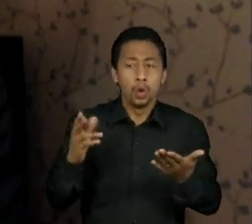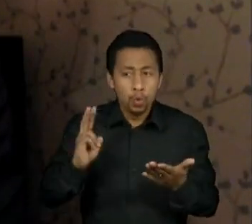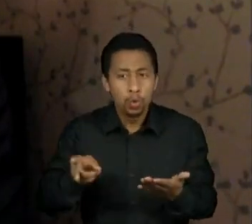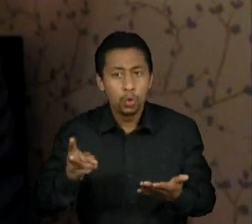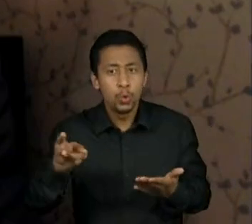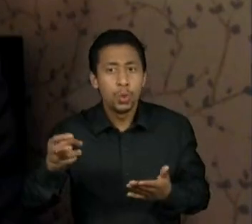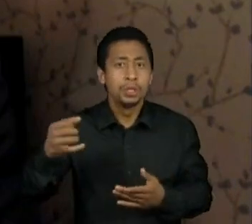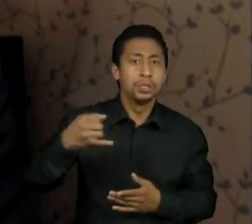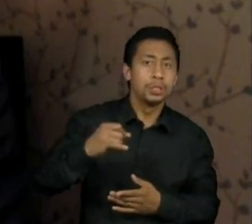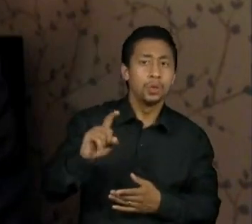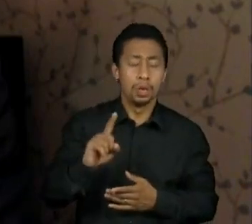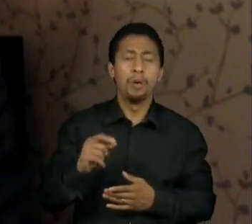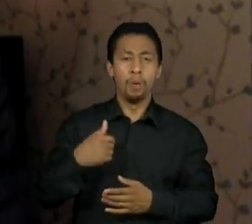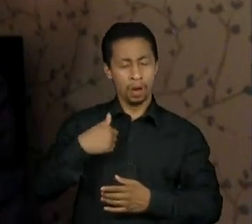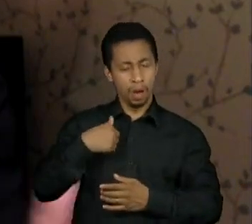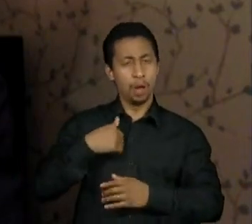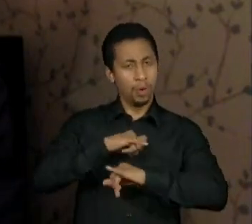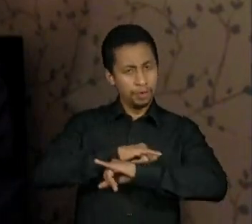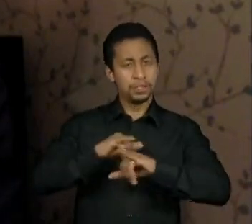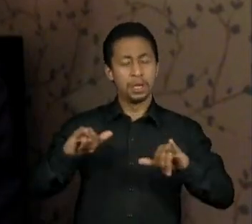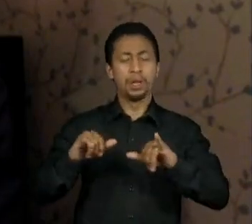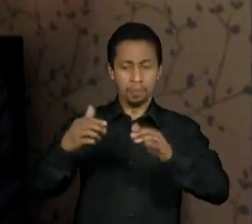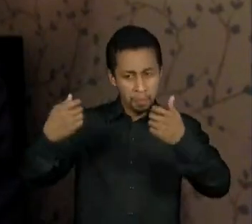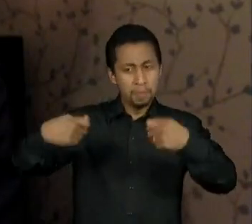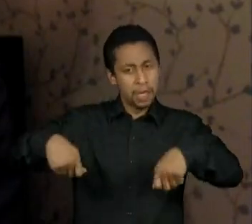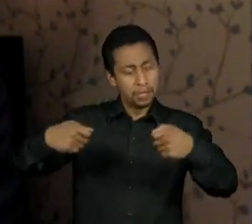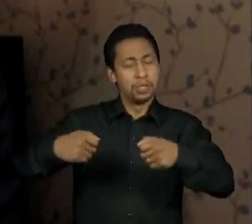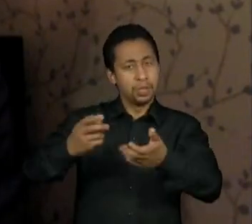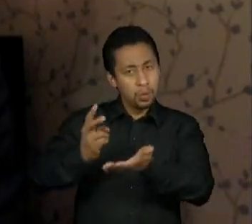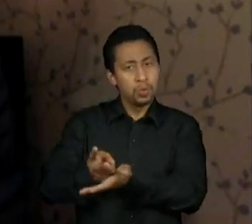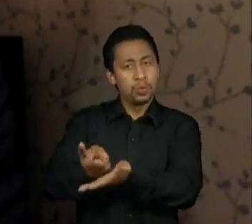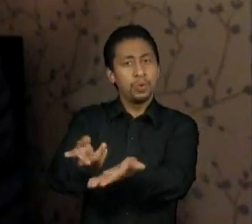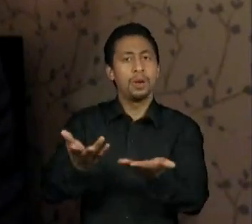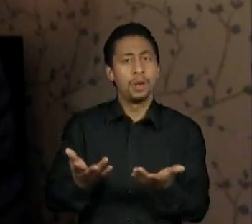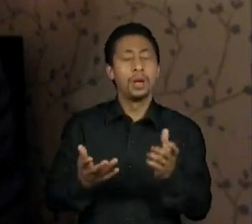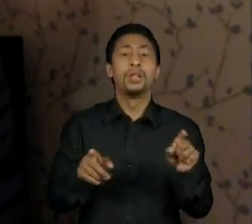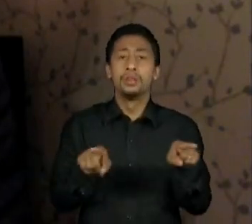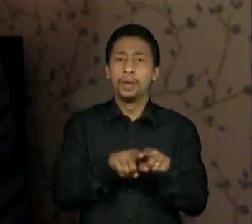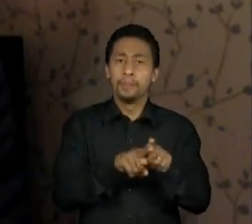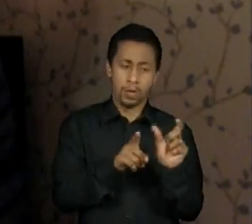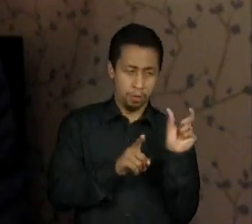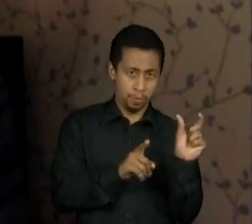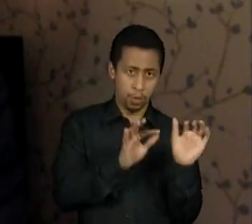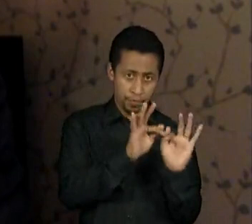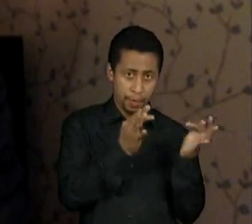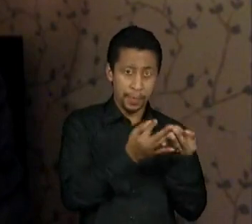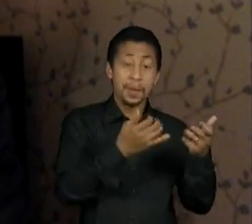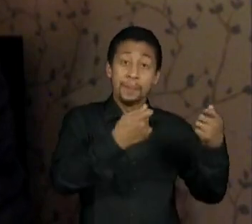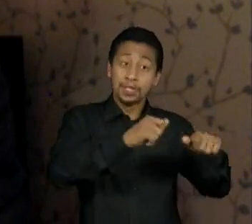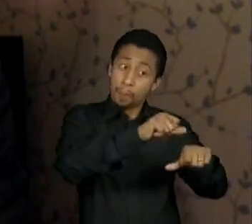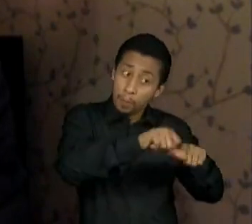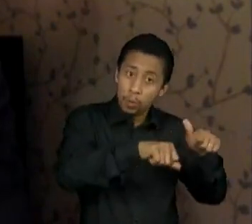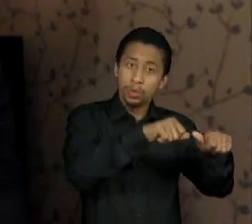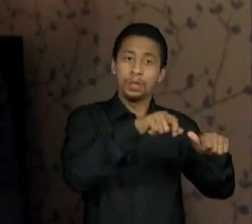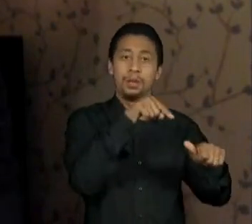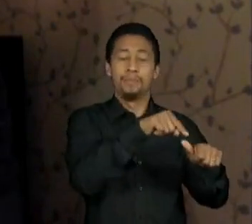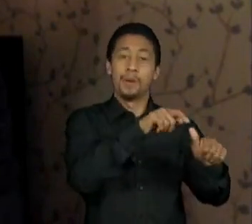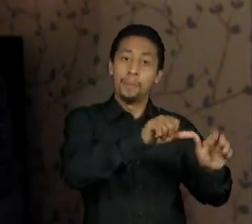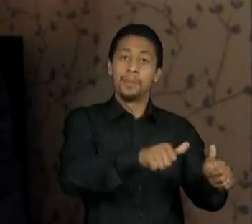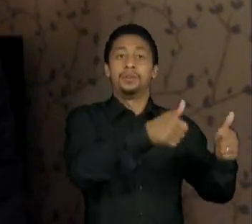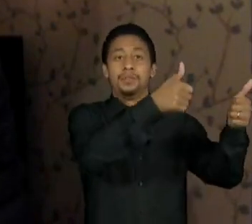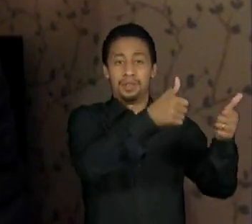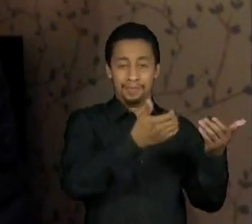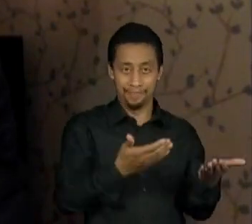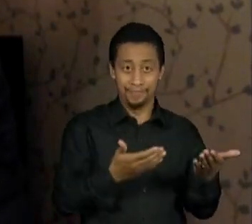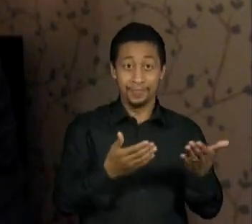auxílio emergencial, nós fizéssemos uma reestruturação do Bolsa Família a partir de um projeto e de uma PEC da deputada Tabita